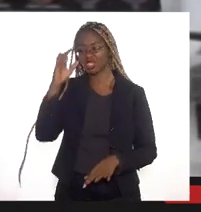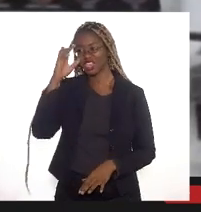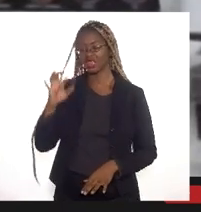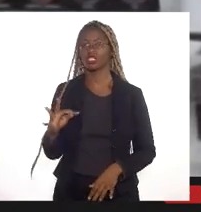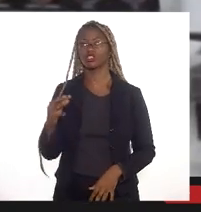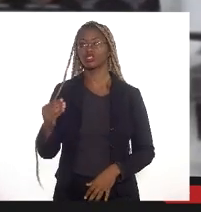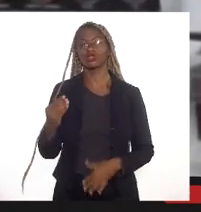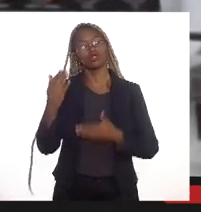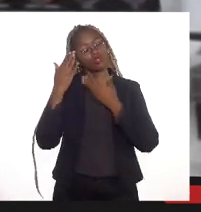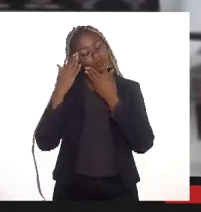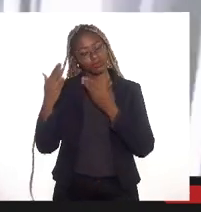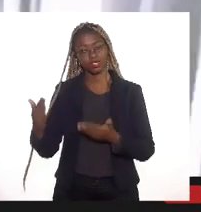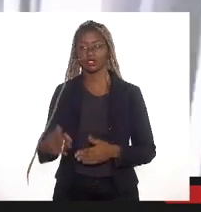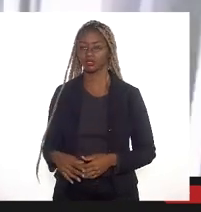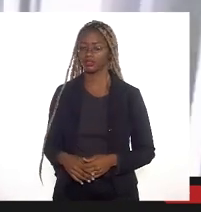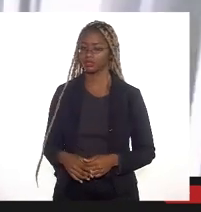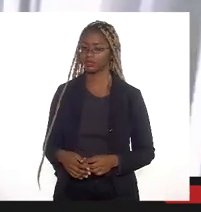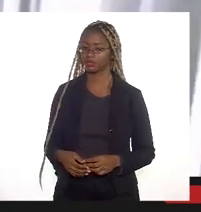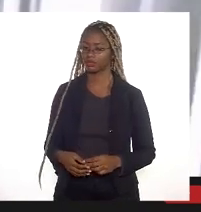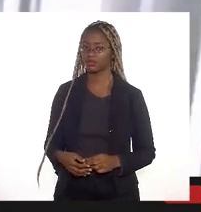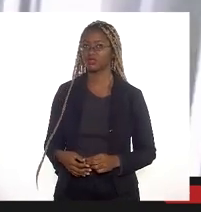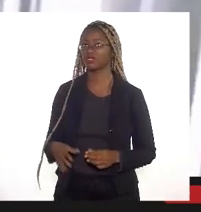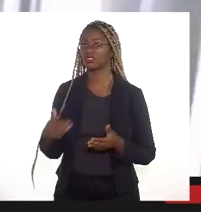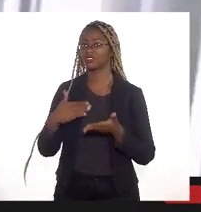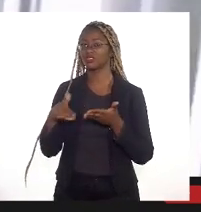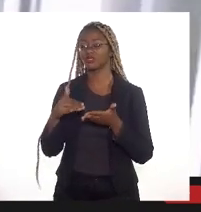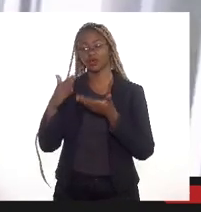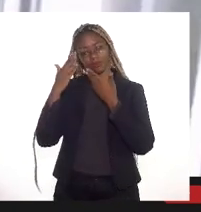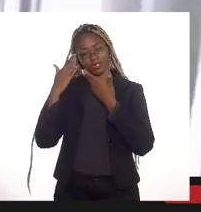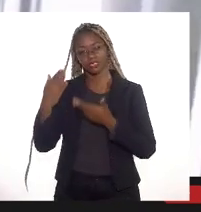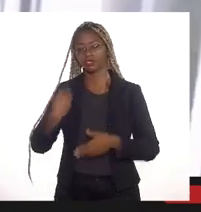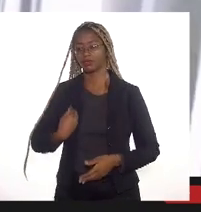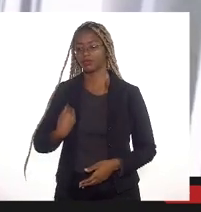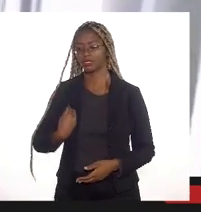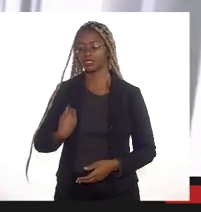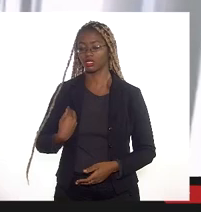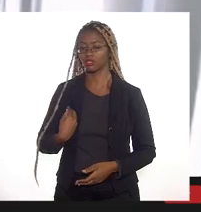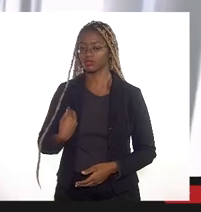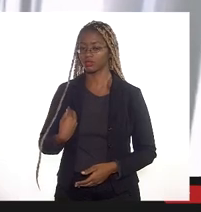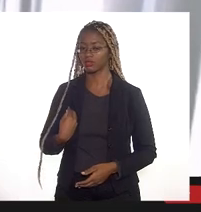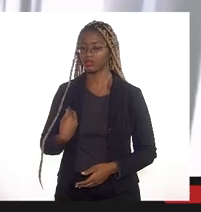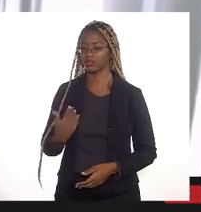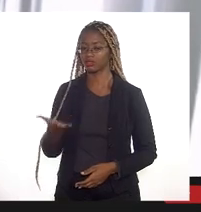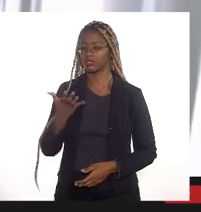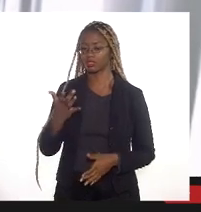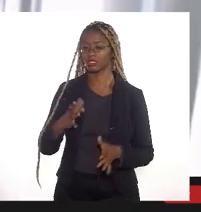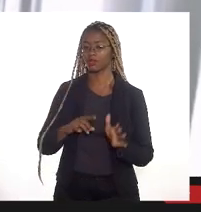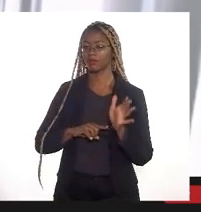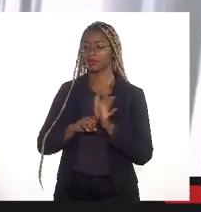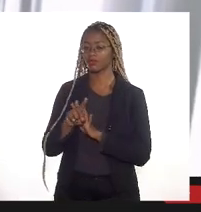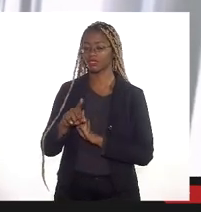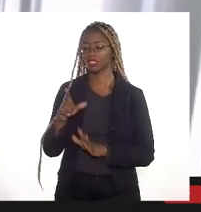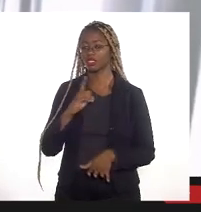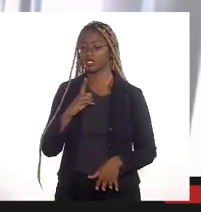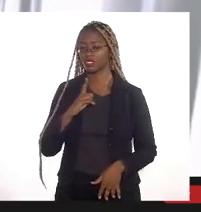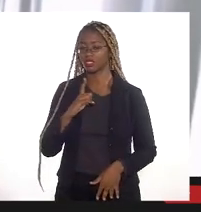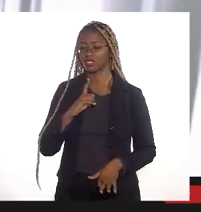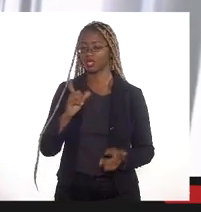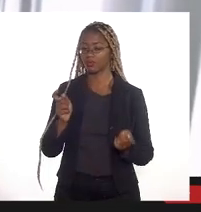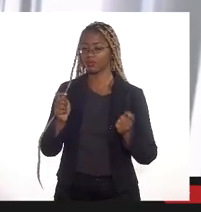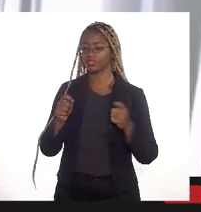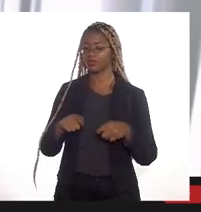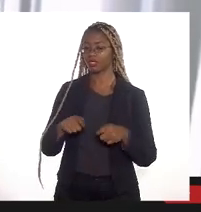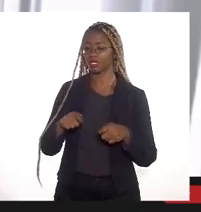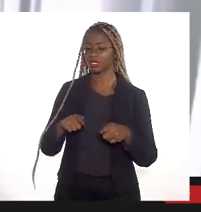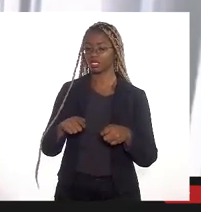muito obrigado secretário agradeço demais a sua presença a sua disponibilidade eu queria só perguntar existe alguma possibilidade